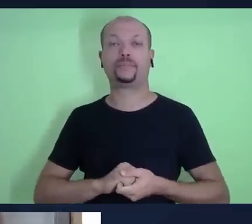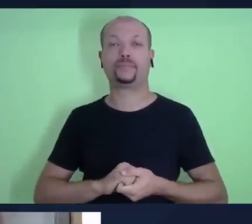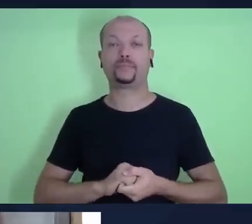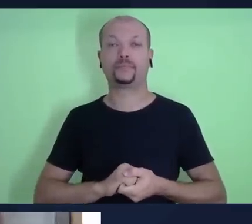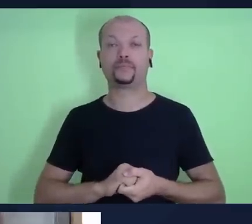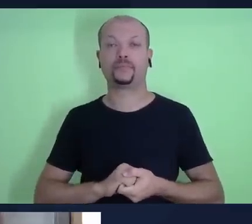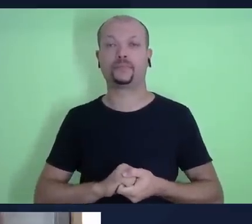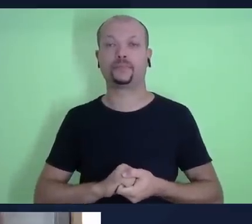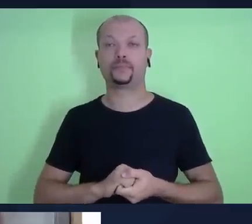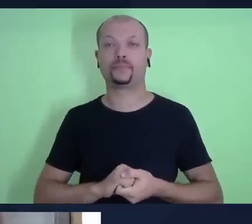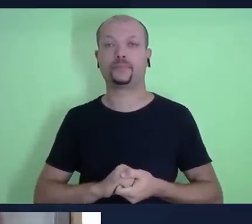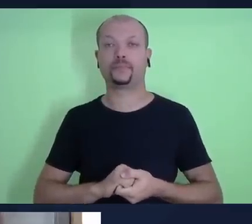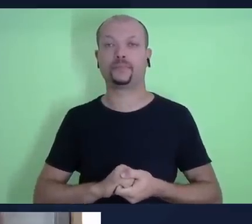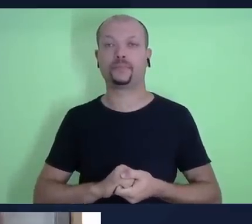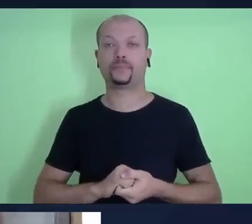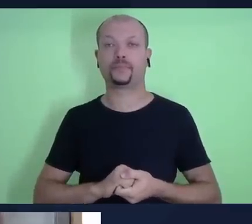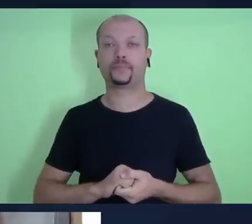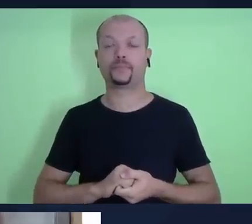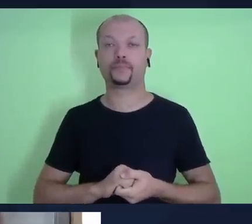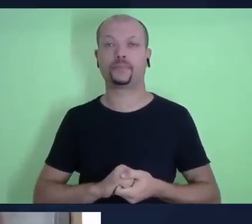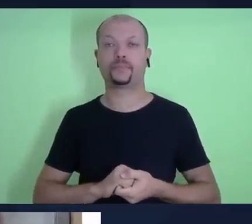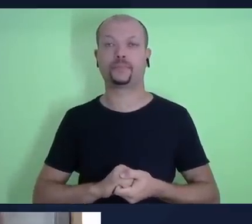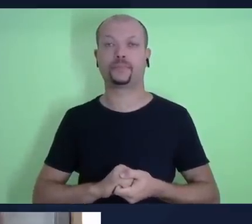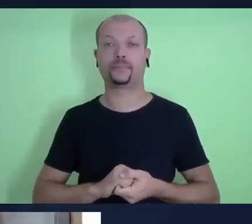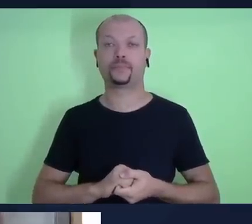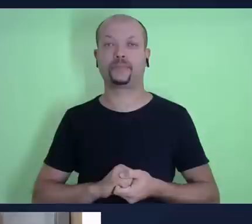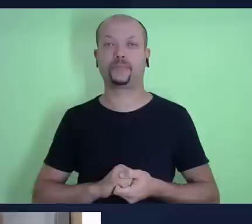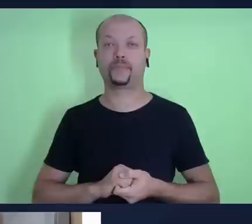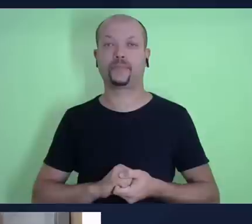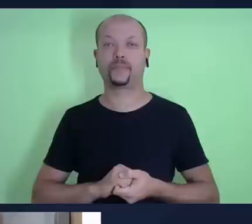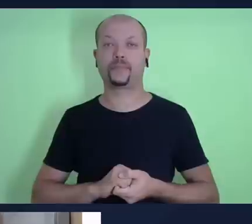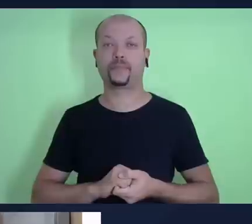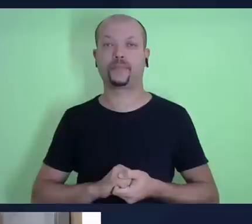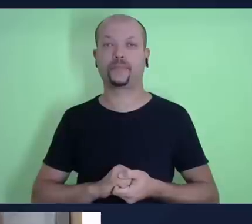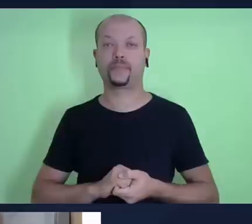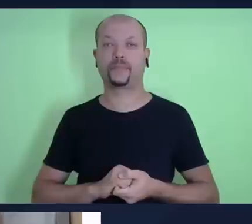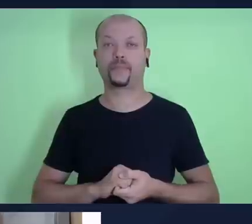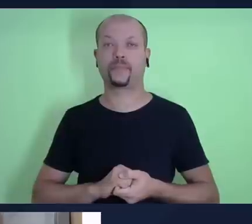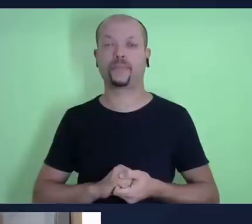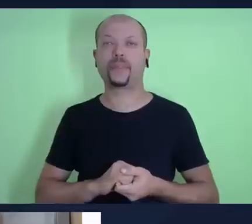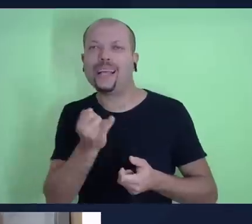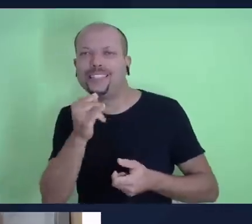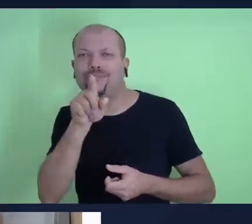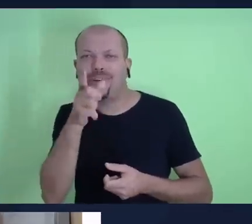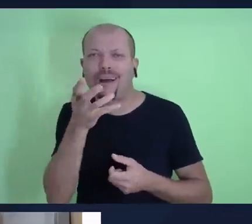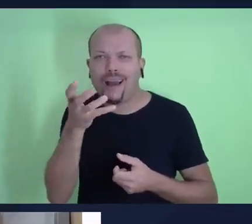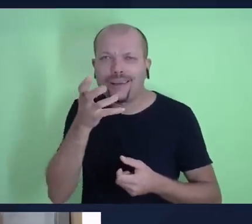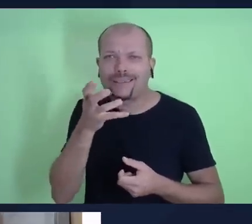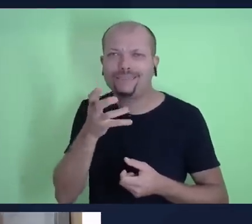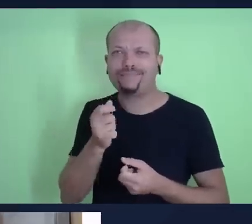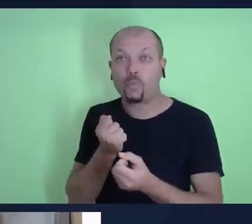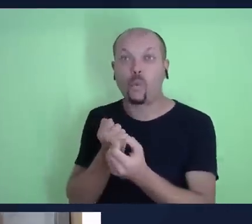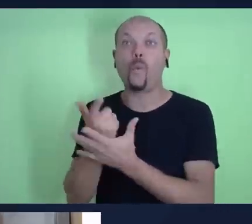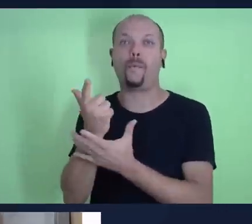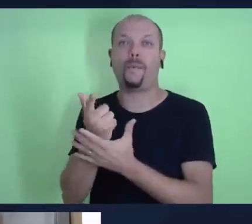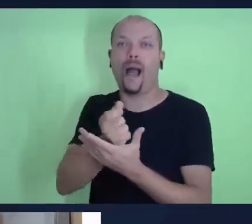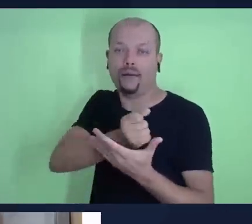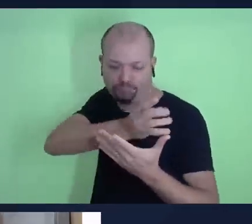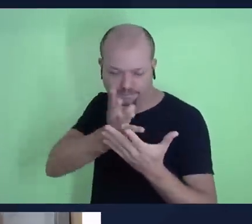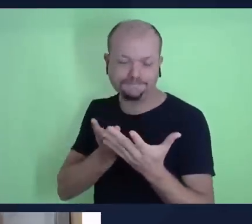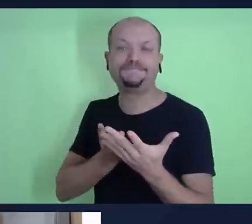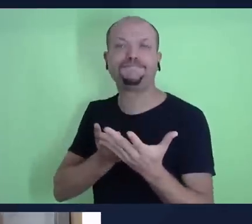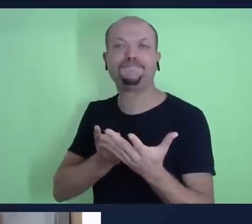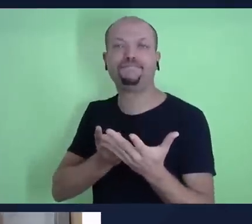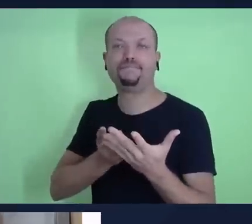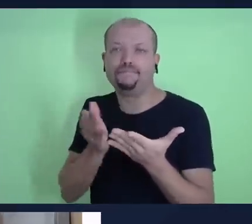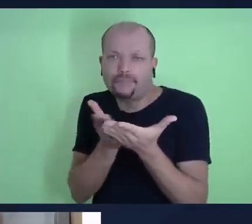.br barra lição traço adultos, mas se você quiser adquirir o guia de estudos, o livrinho